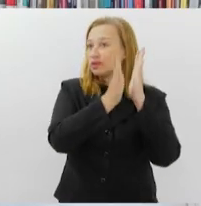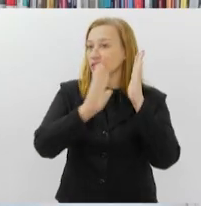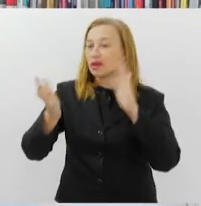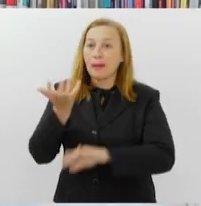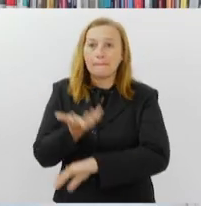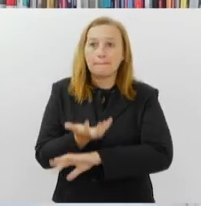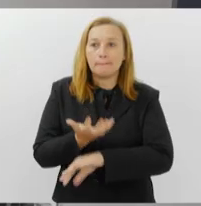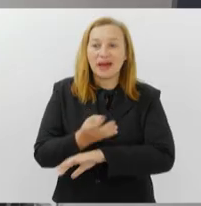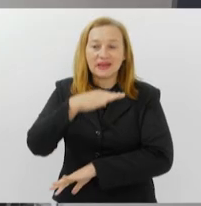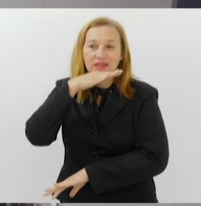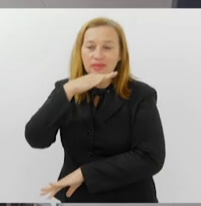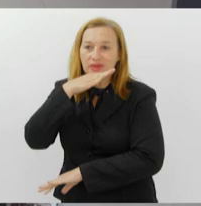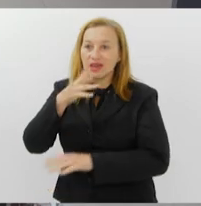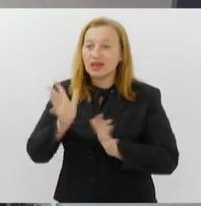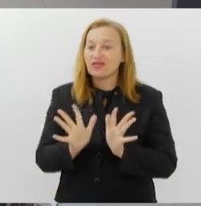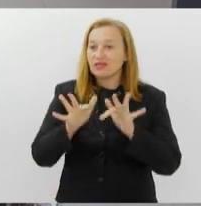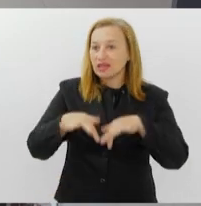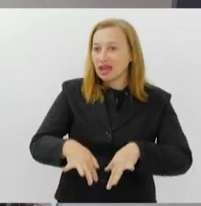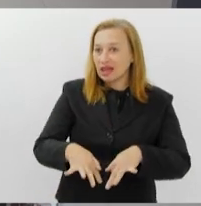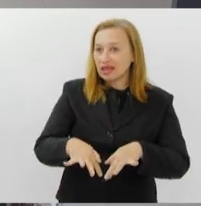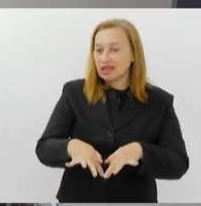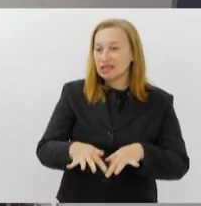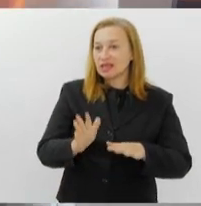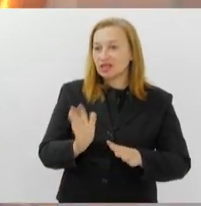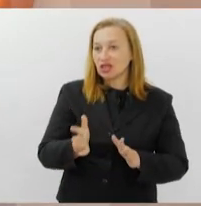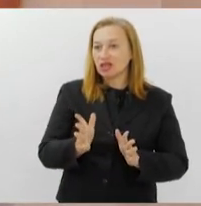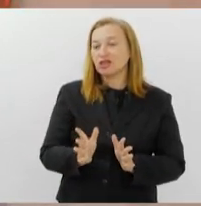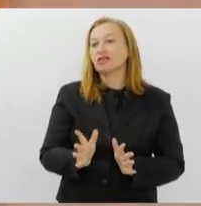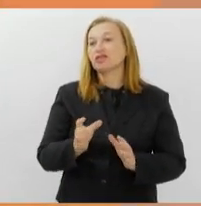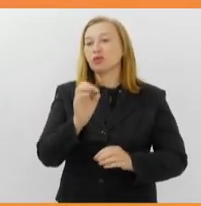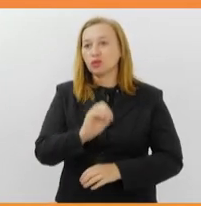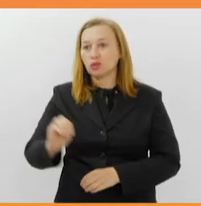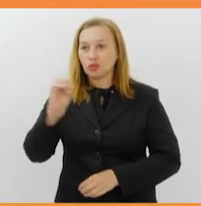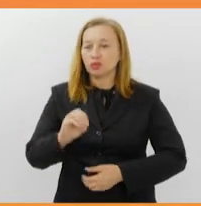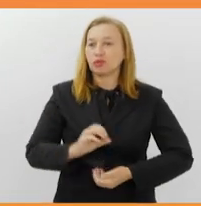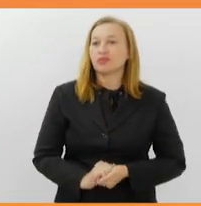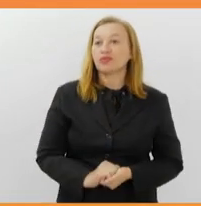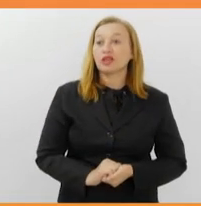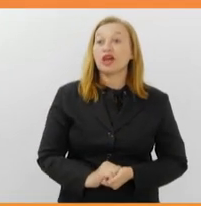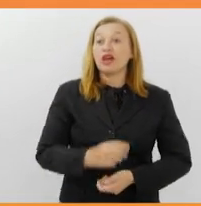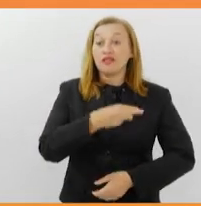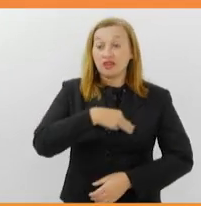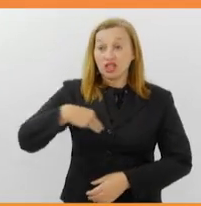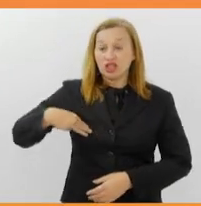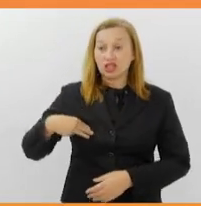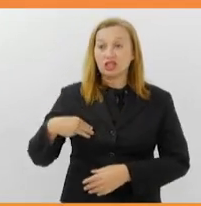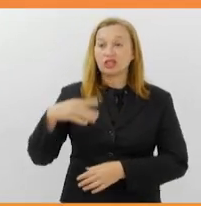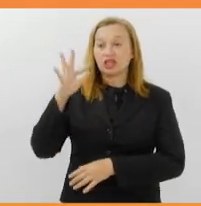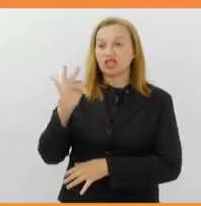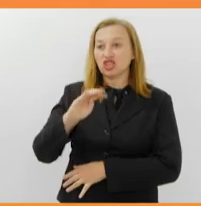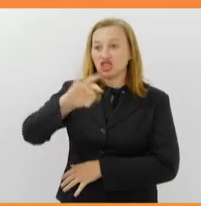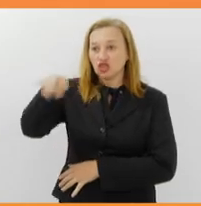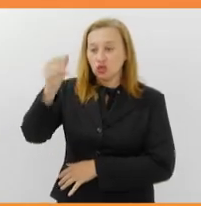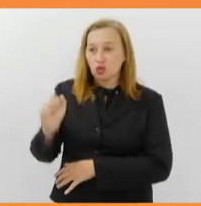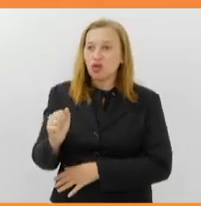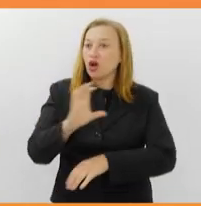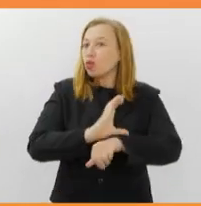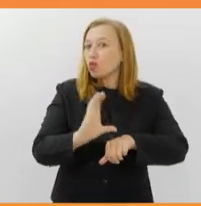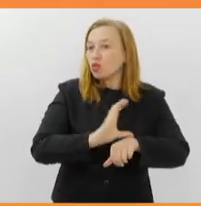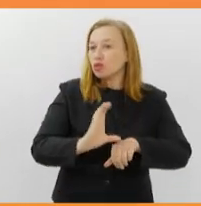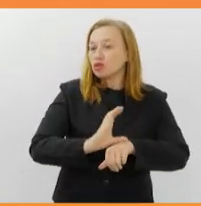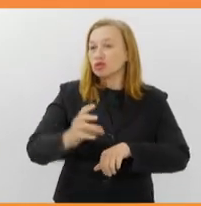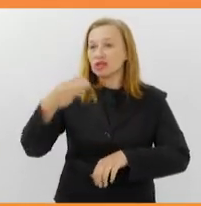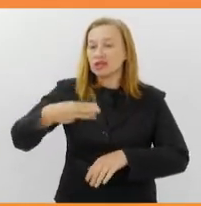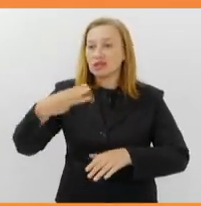de Manguinhos termina na segunda quinzena de outubro. Firjando a Tijuca oferece cursos durante a terceira edição